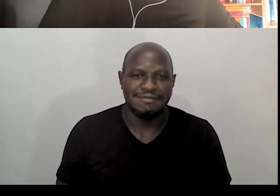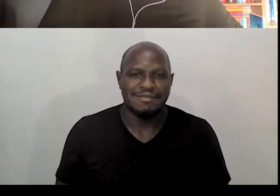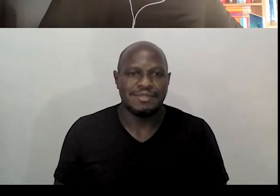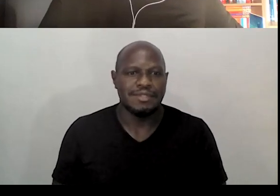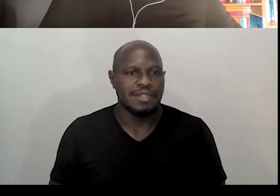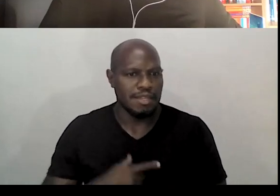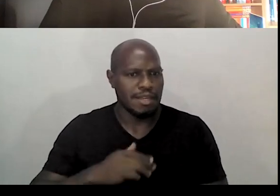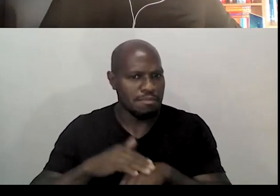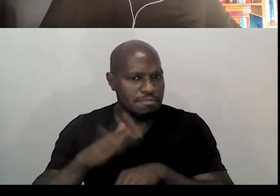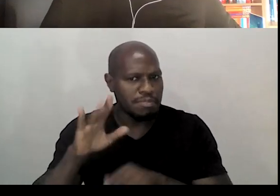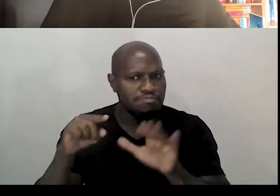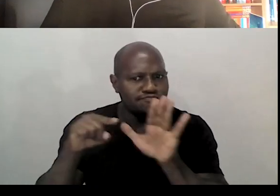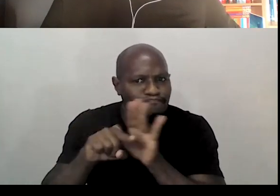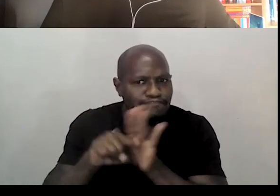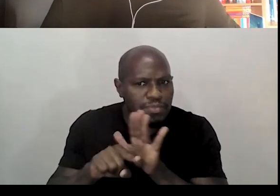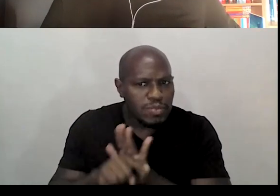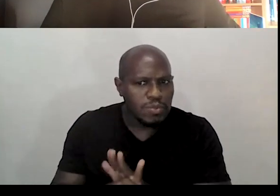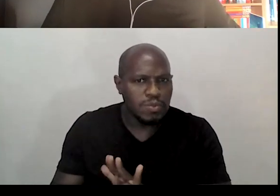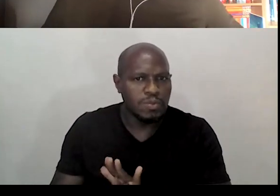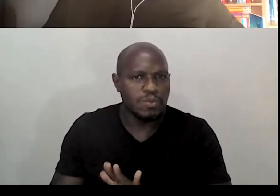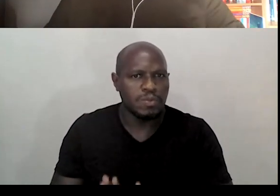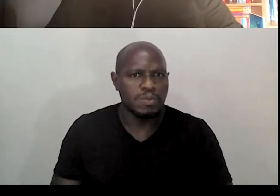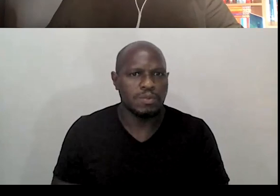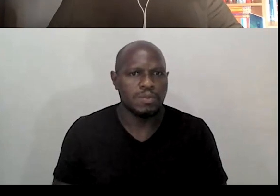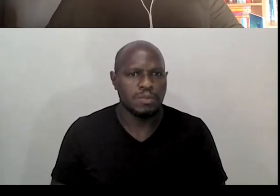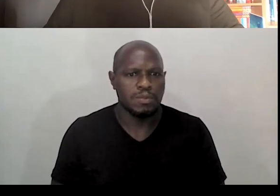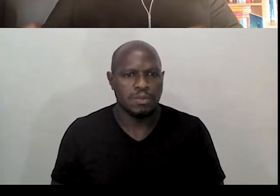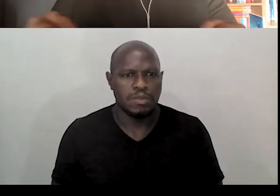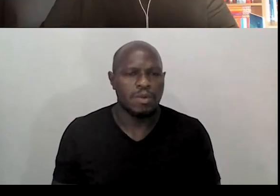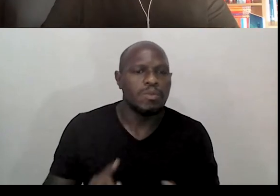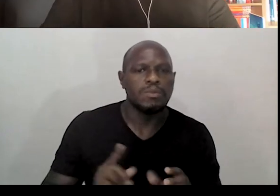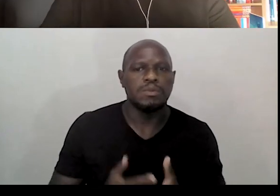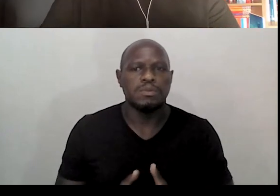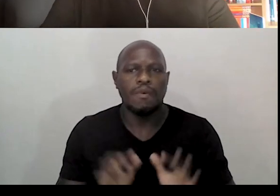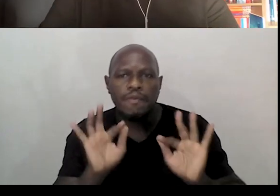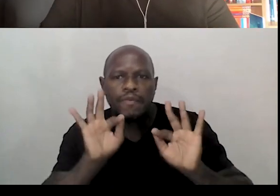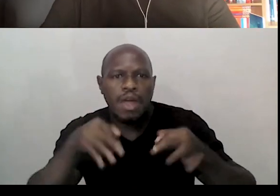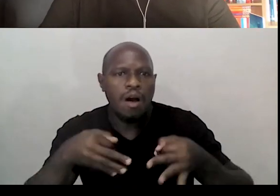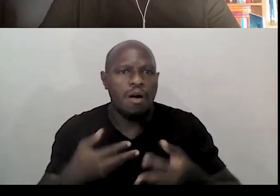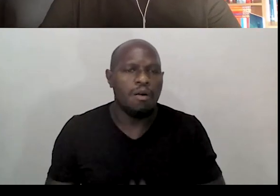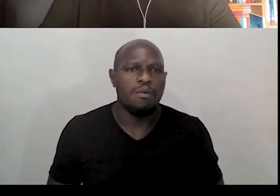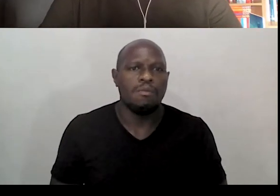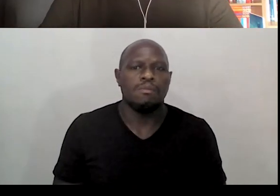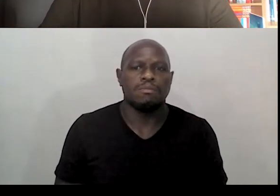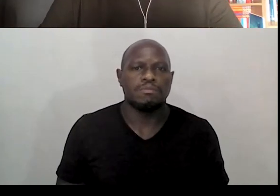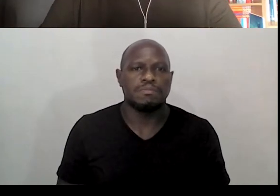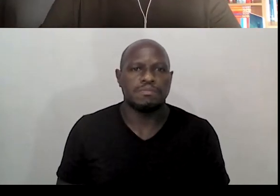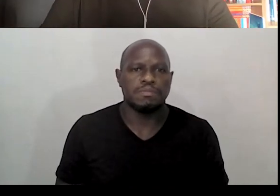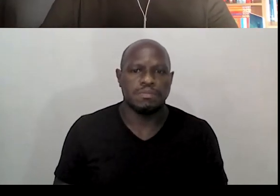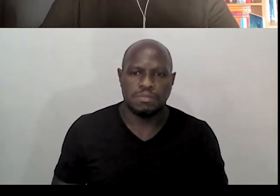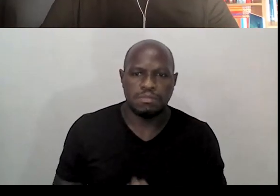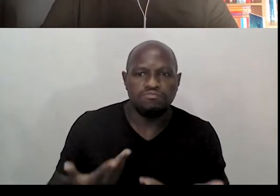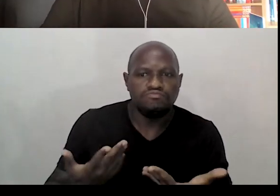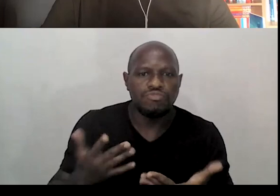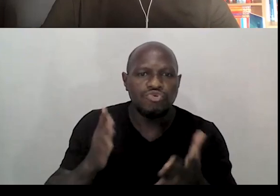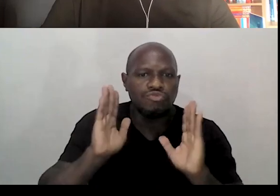Tem mais alguma pergunta? Não. Sim, considerações finais. Então, é isso. a gente